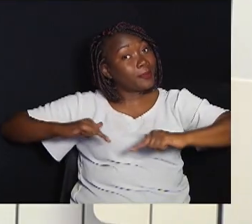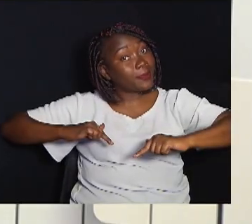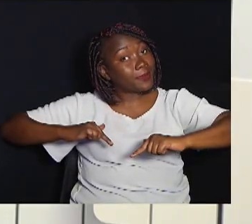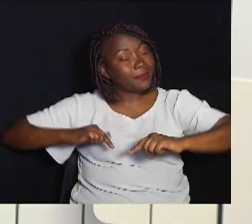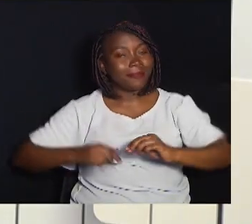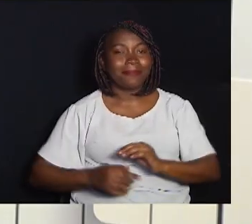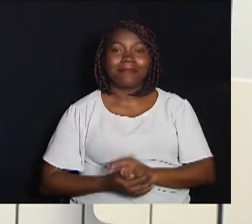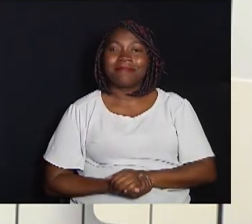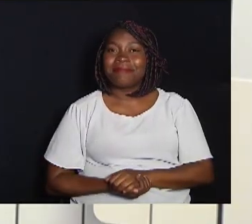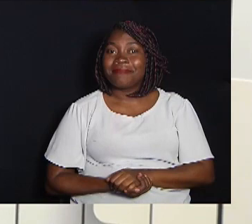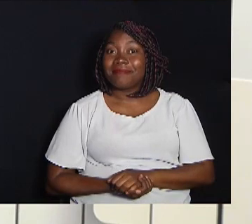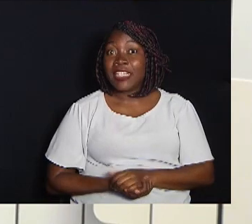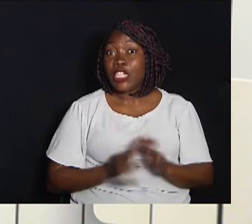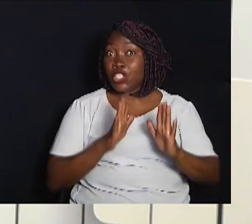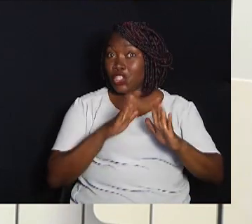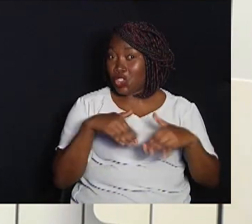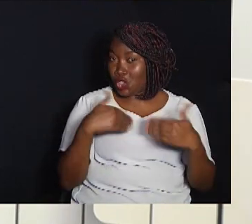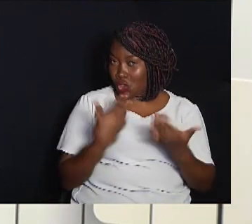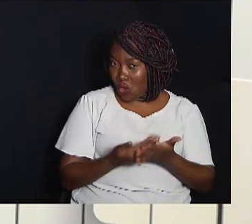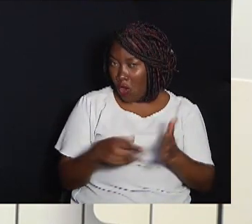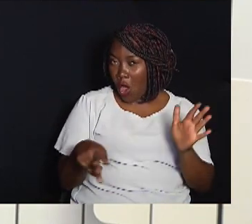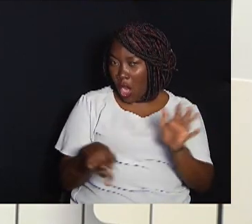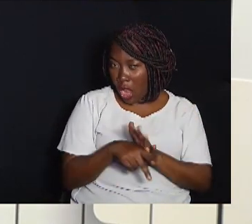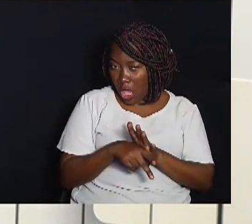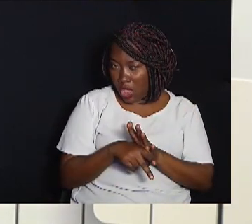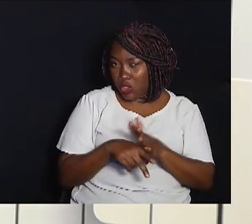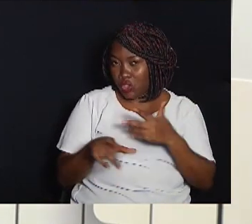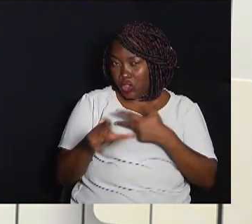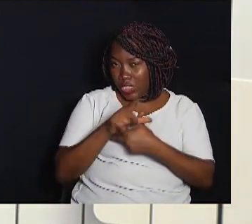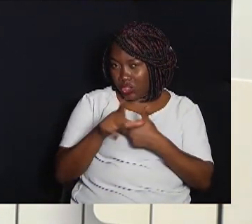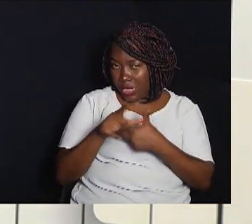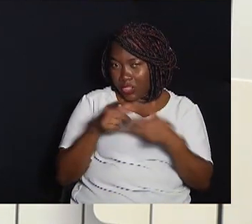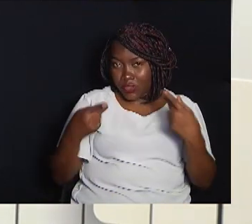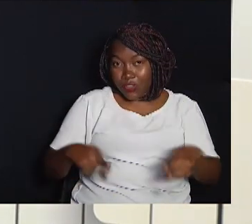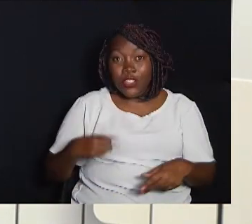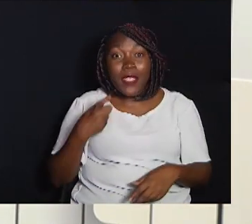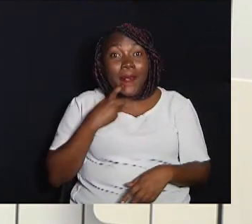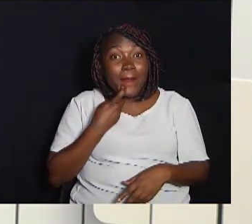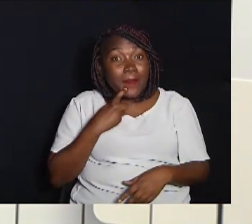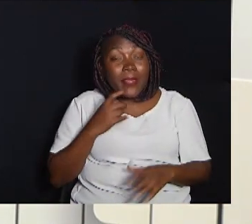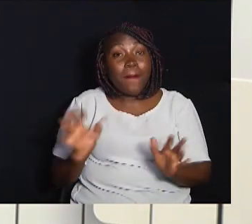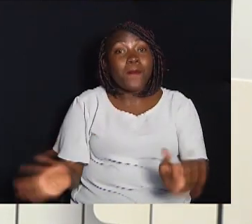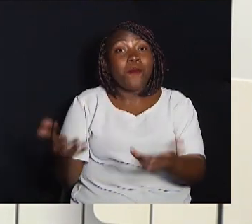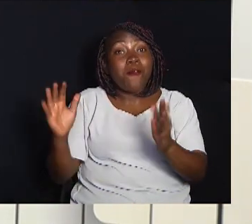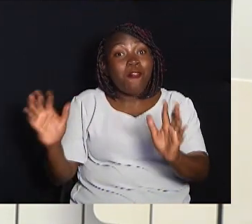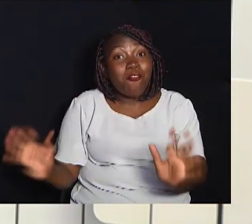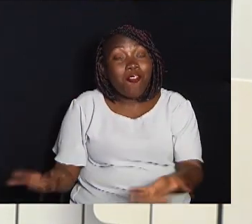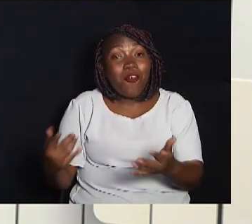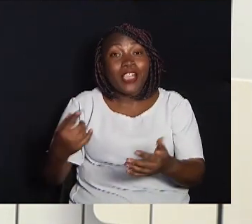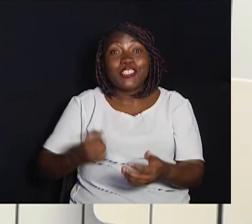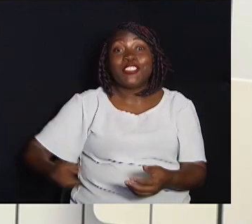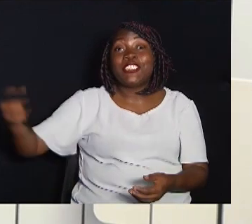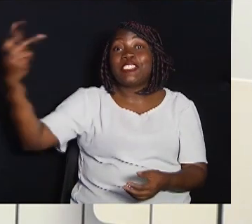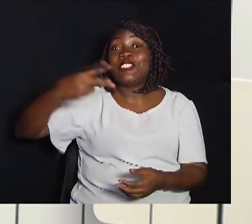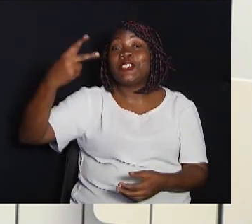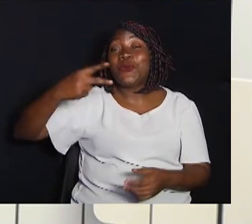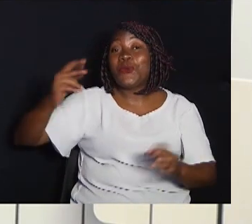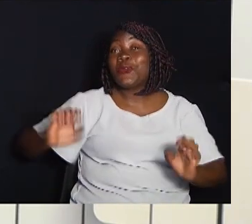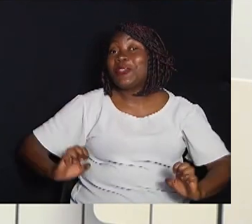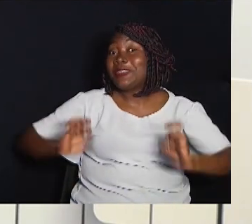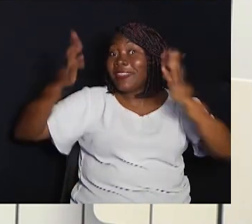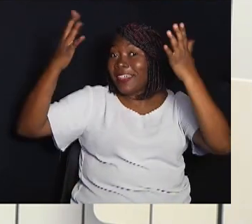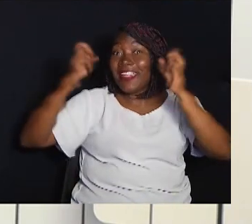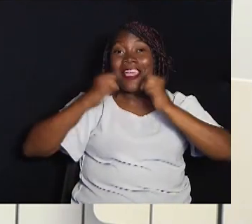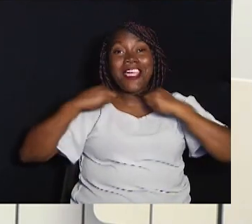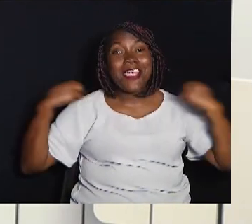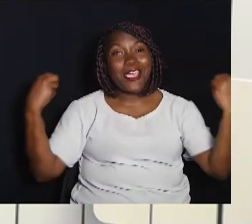A Escola do Legislativo de Campinas promoveu a segunda edição do programa Câmara Universitária